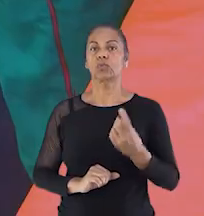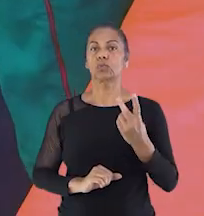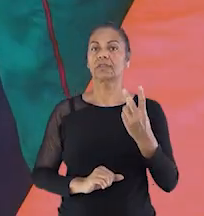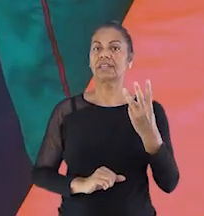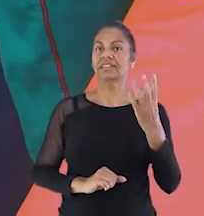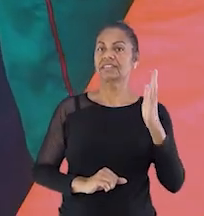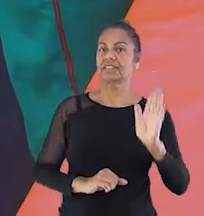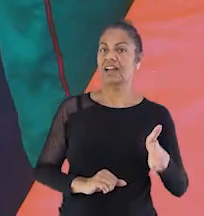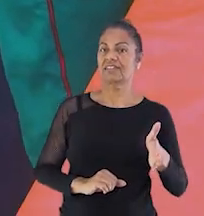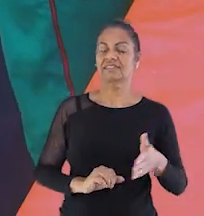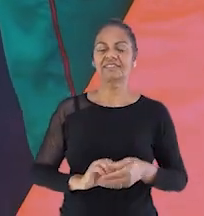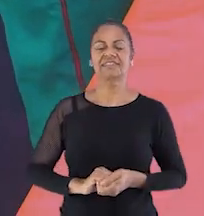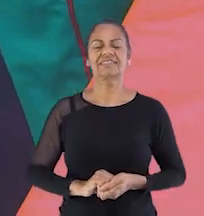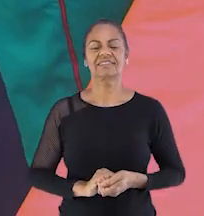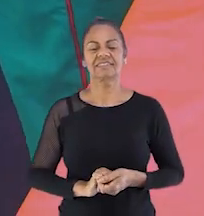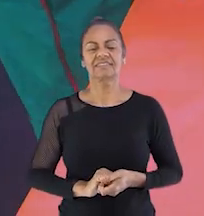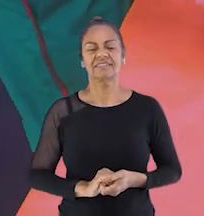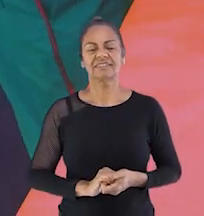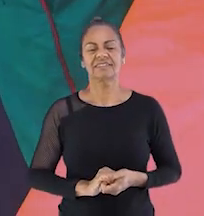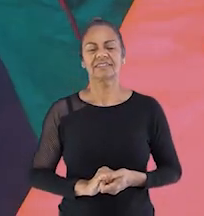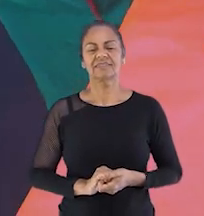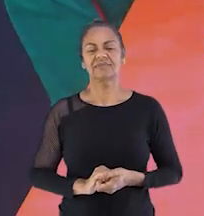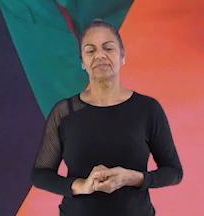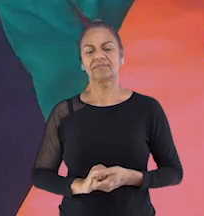Um, dois, três e... Valendo!